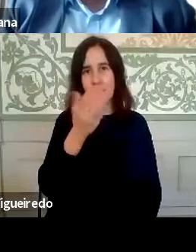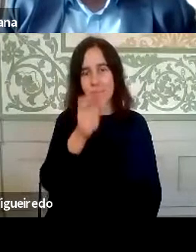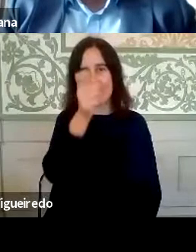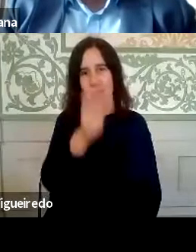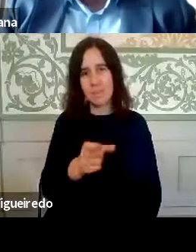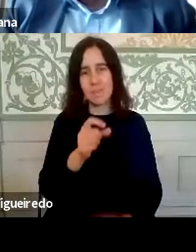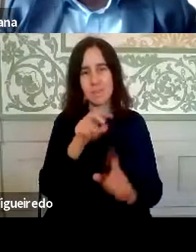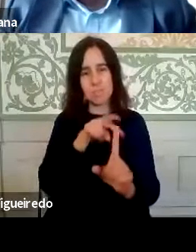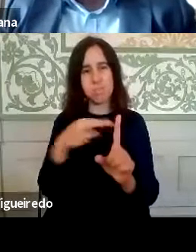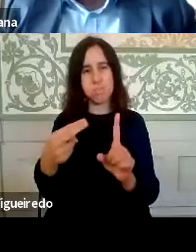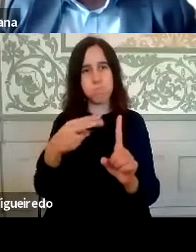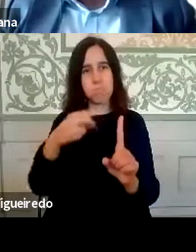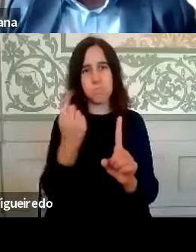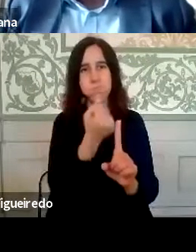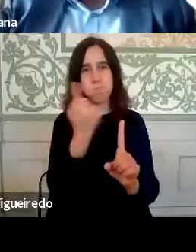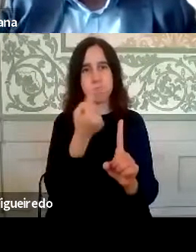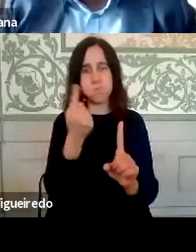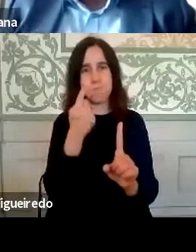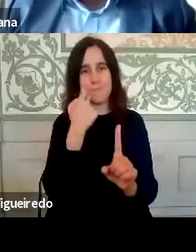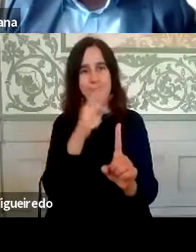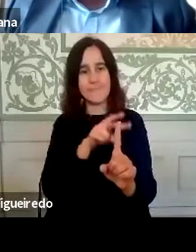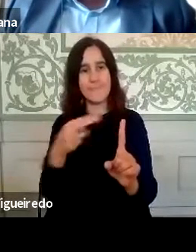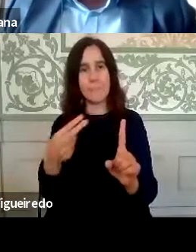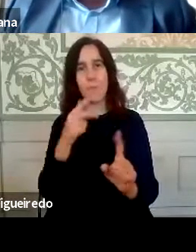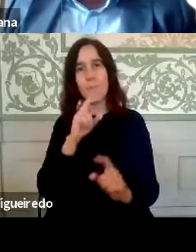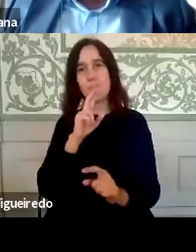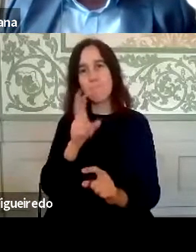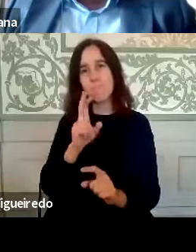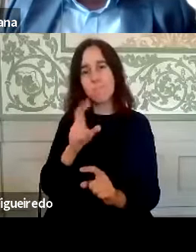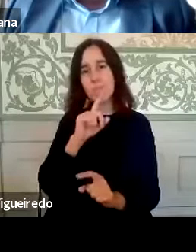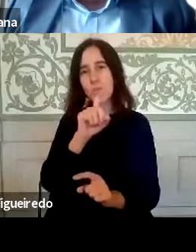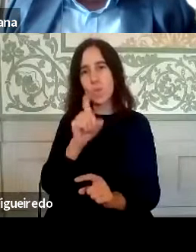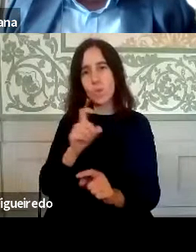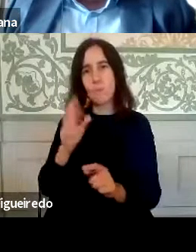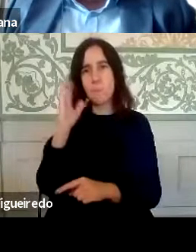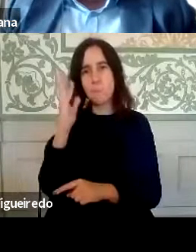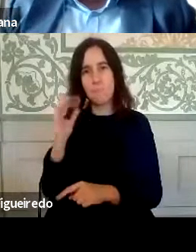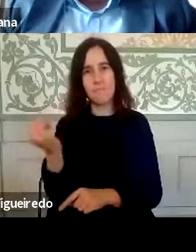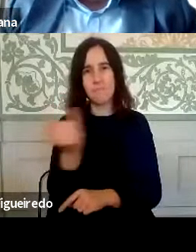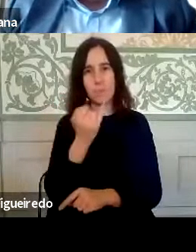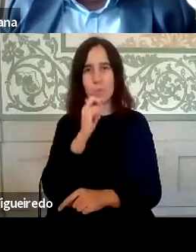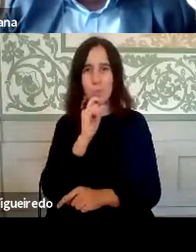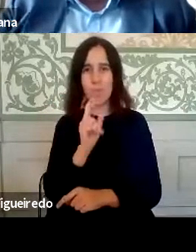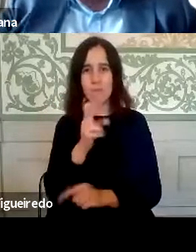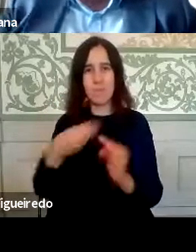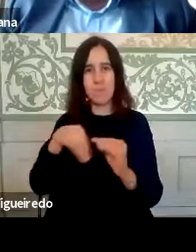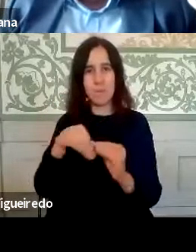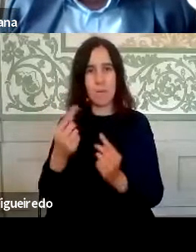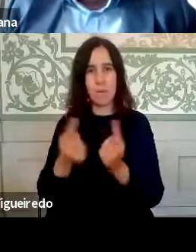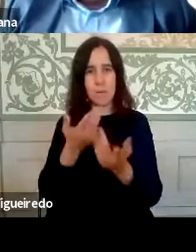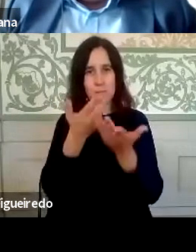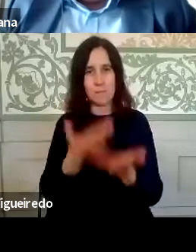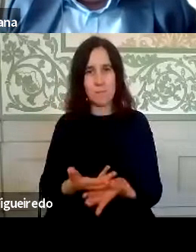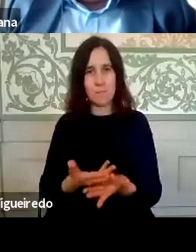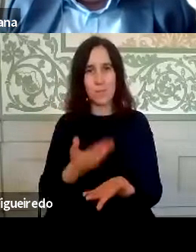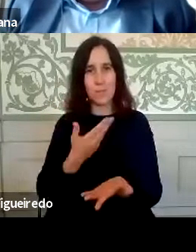helicóptero, para poder responder questões, mesmo que os outros oradores possam também depois acrescentar alguma coisa. Mas eu vou falar para a